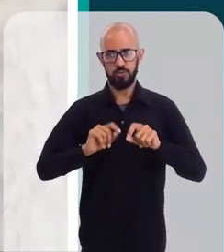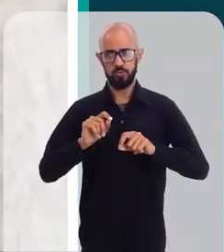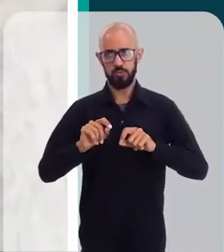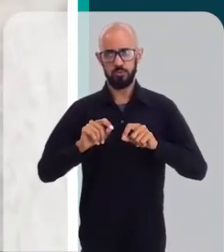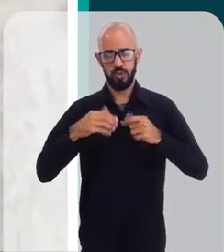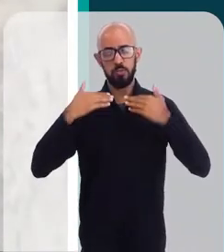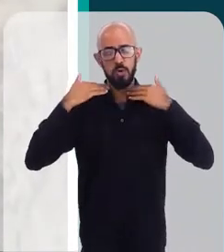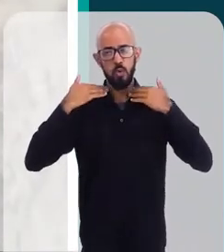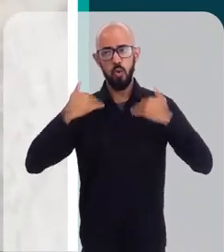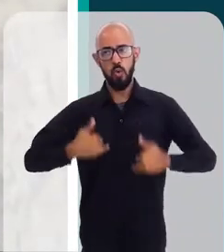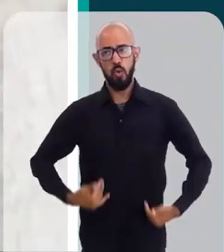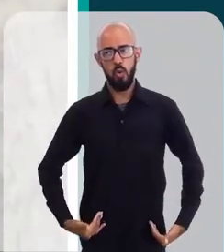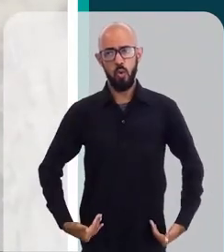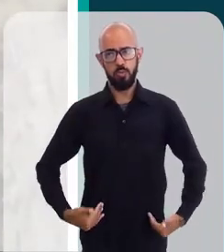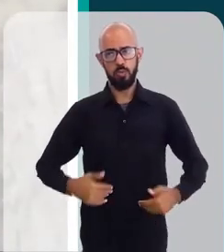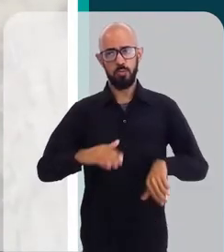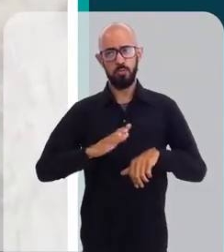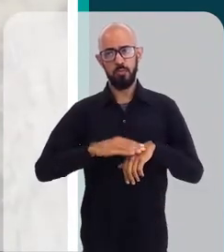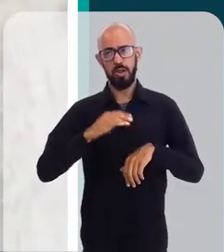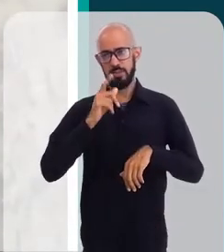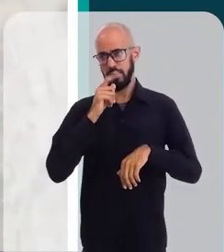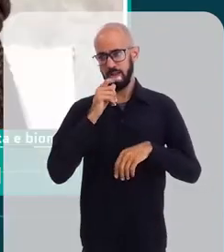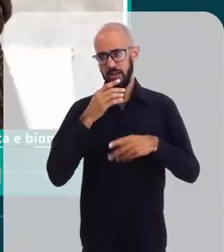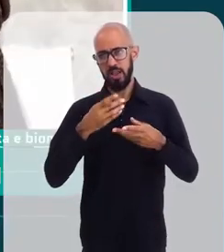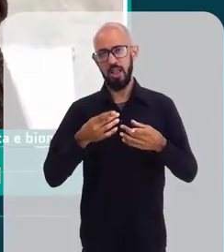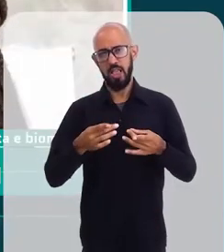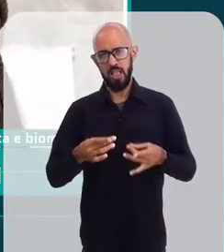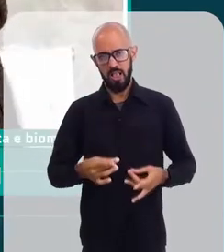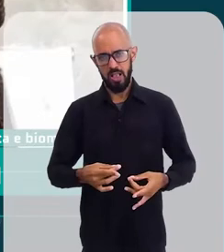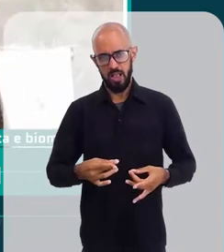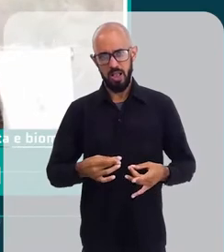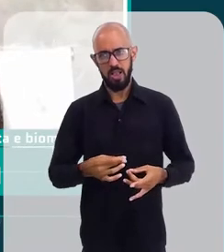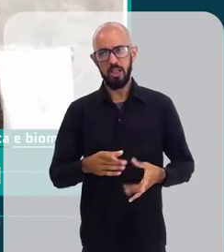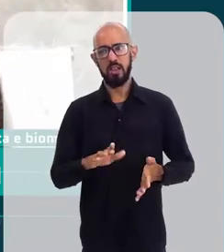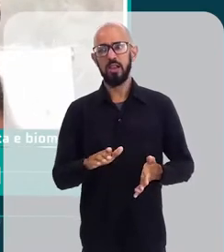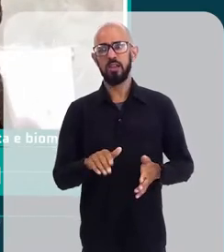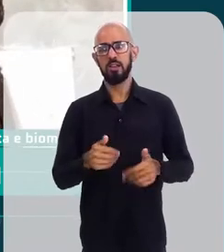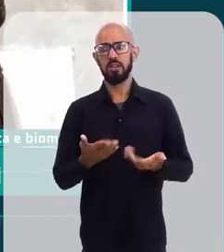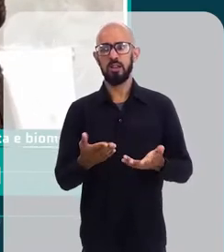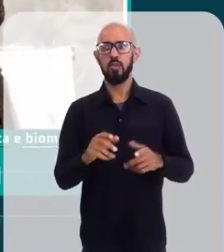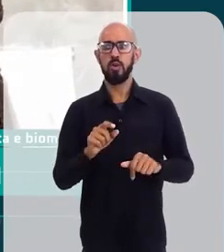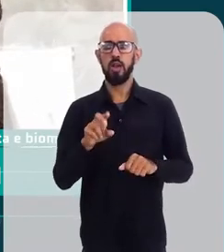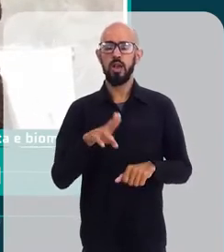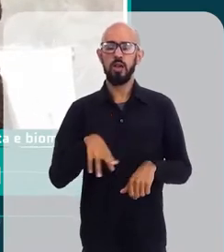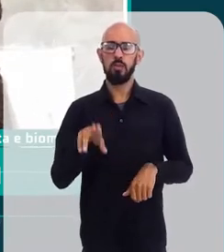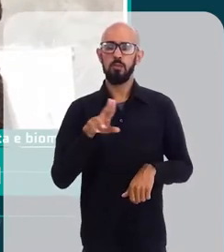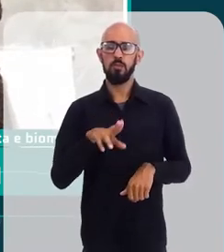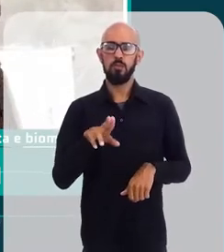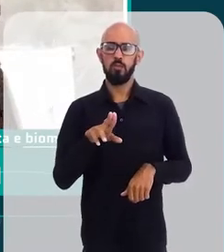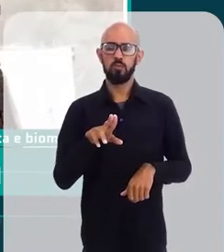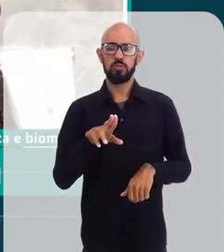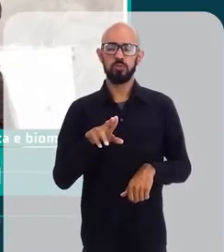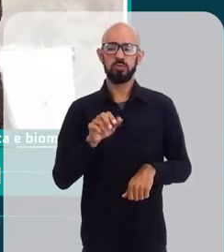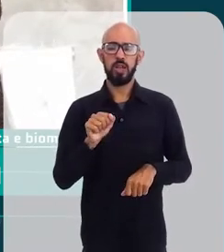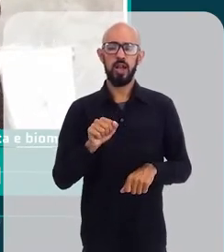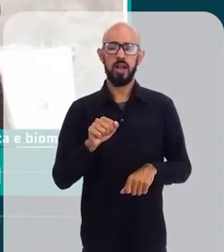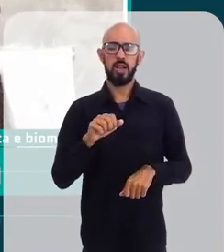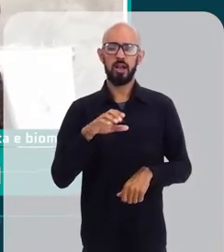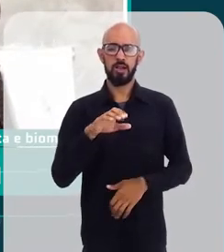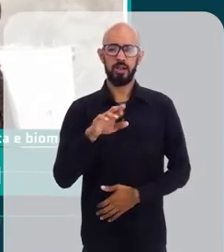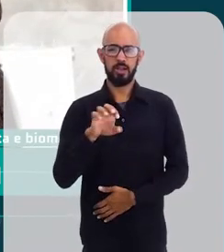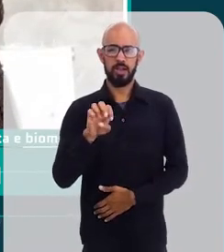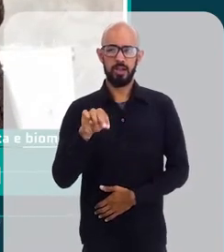meu rosto e deixar a pele do meu corpo um pouco mais hidratada. Então, para o corpo, eu posso utilizar os veículos em